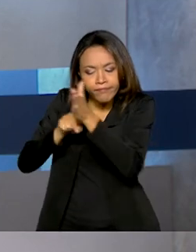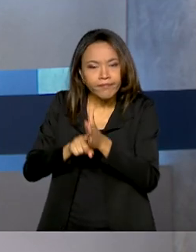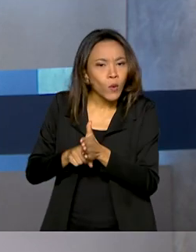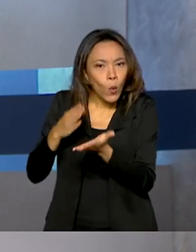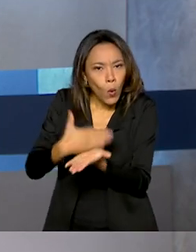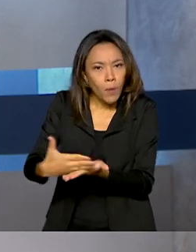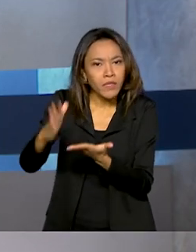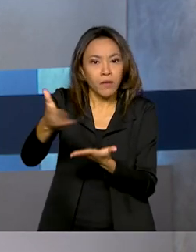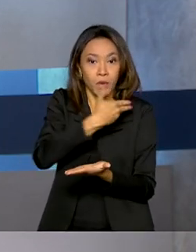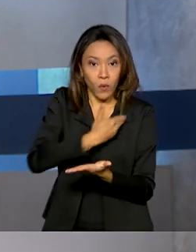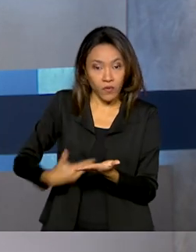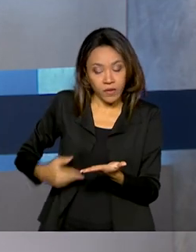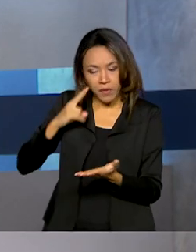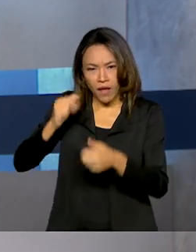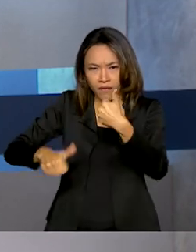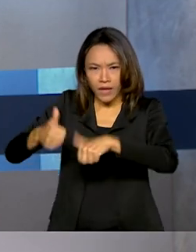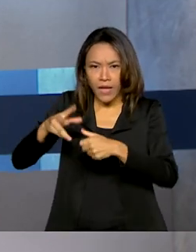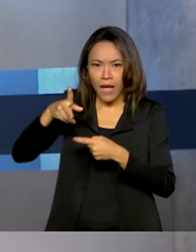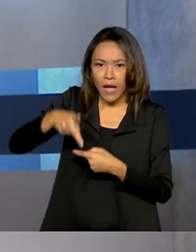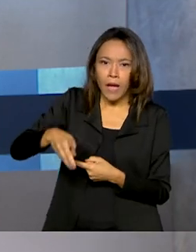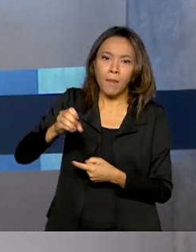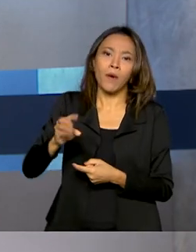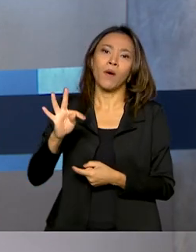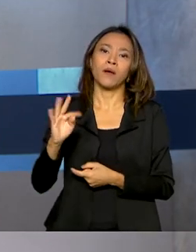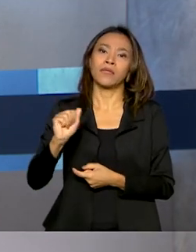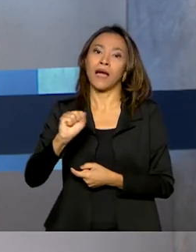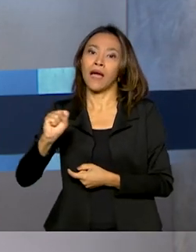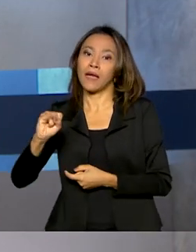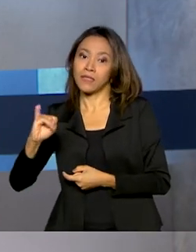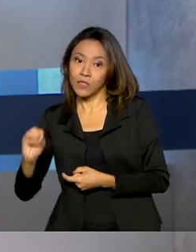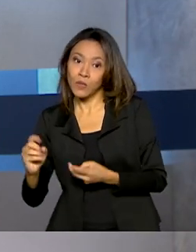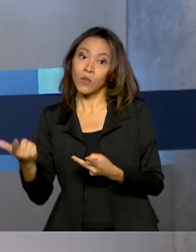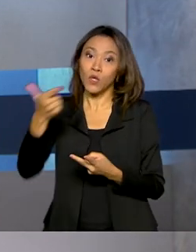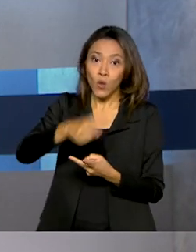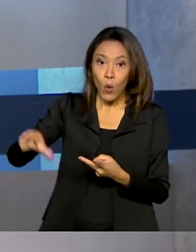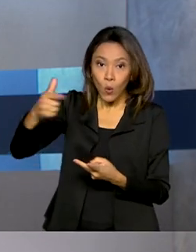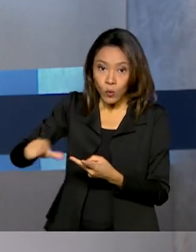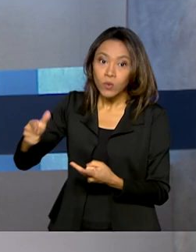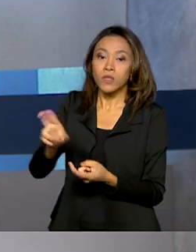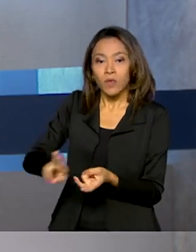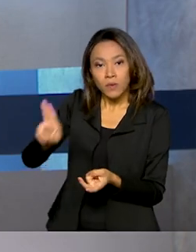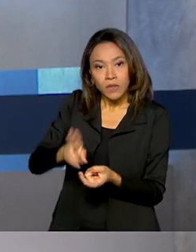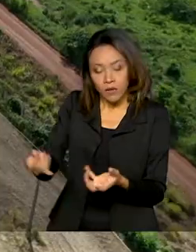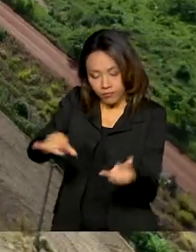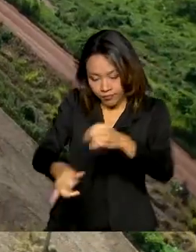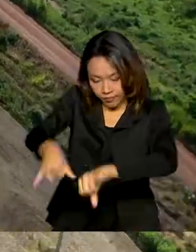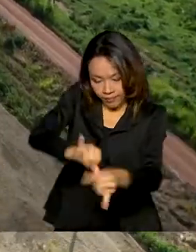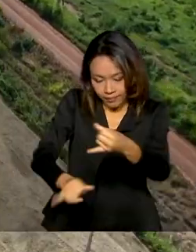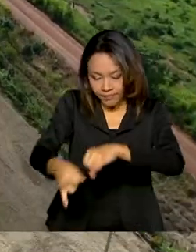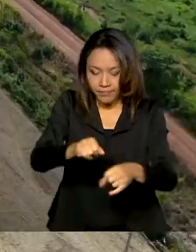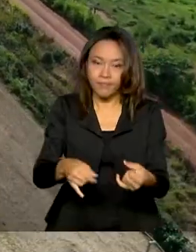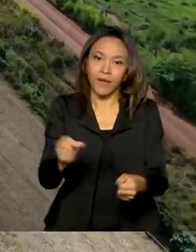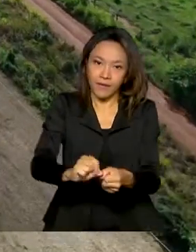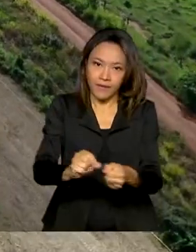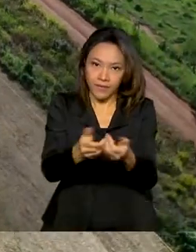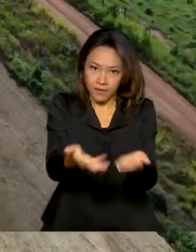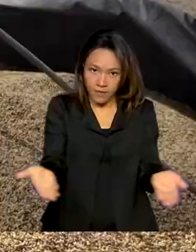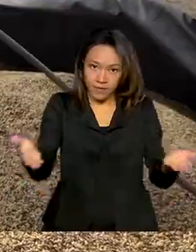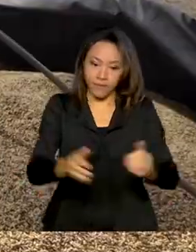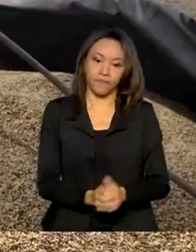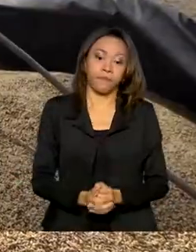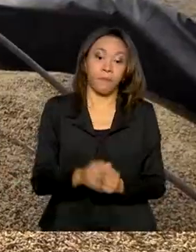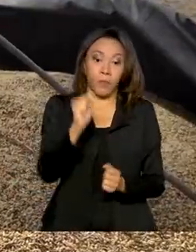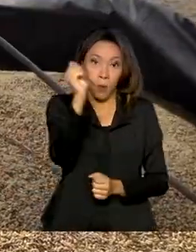avaliar reservas de potássio e outros minerais utilizados na fabricação de insumos. Grande produtor de